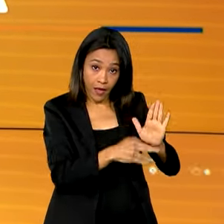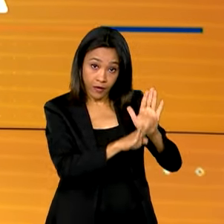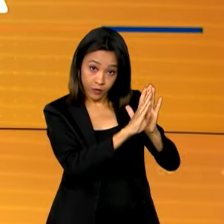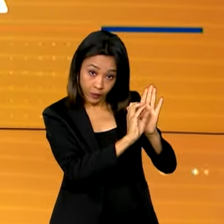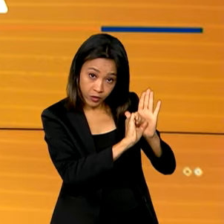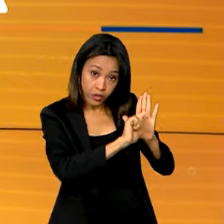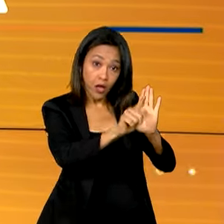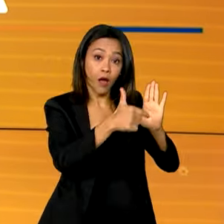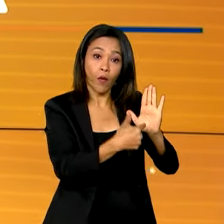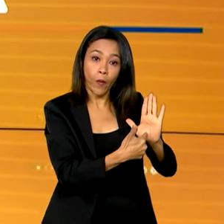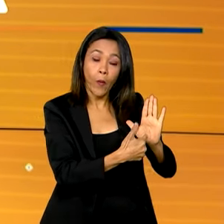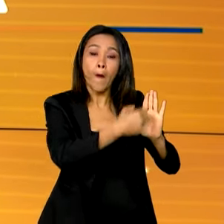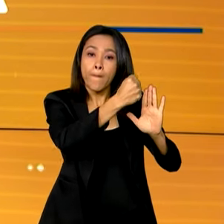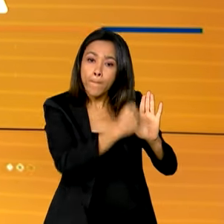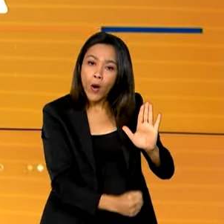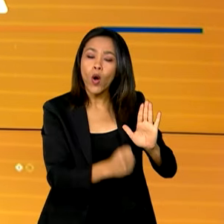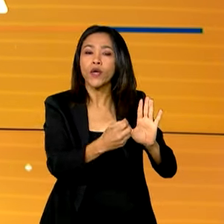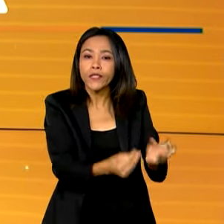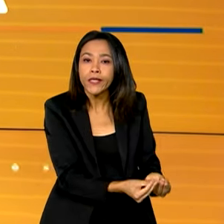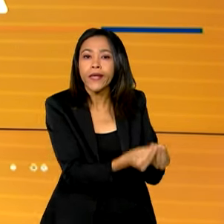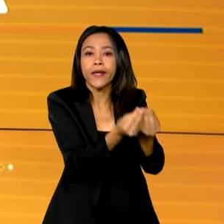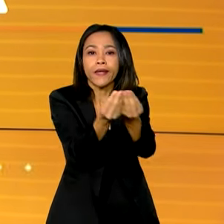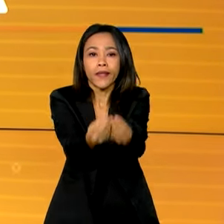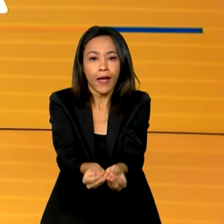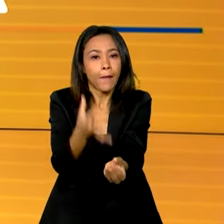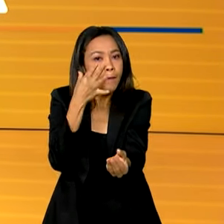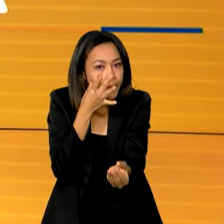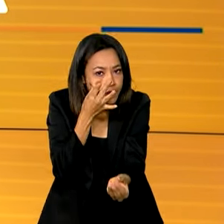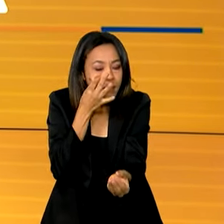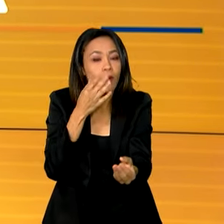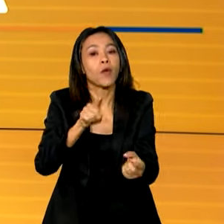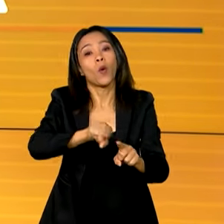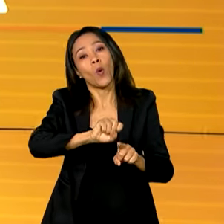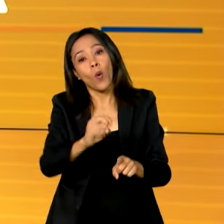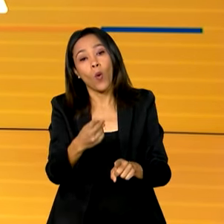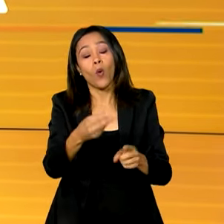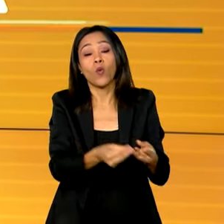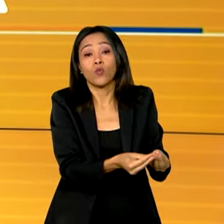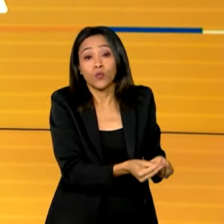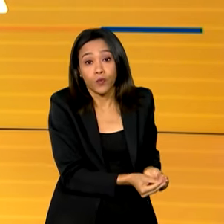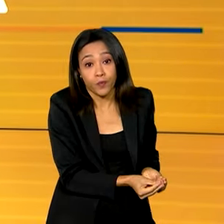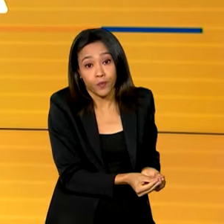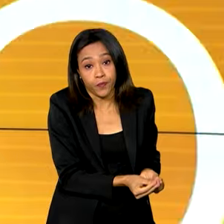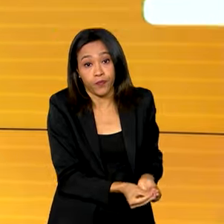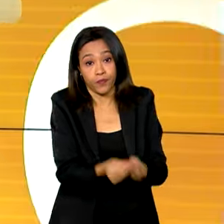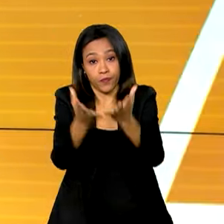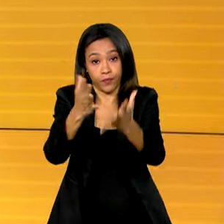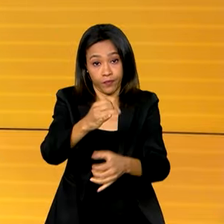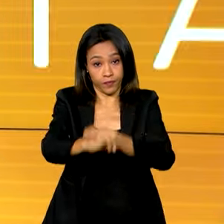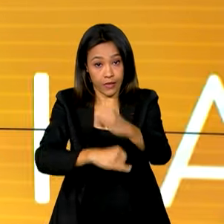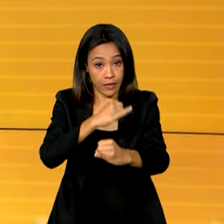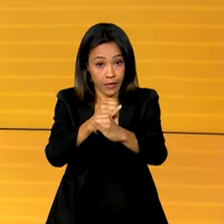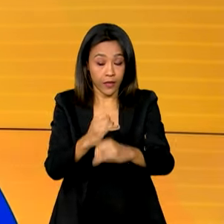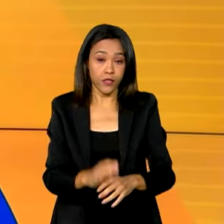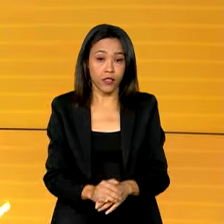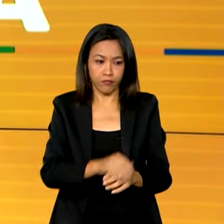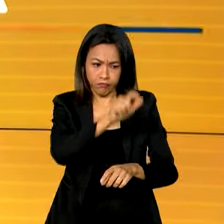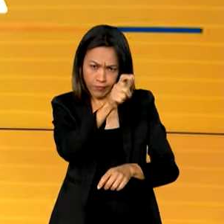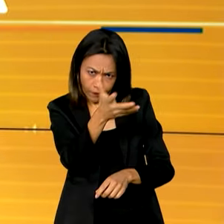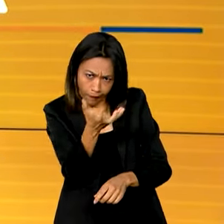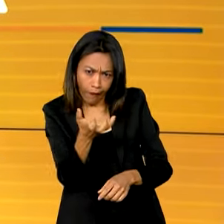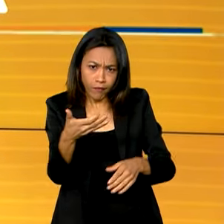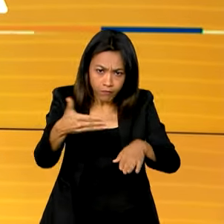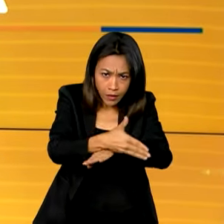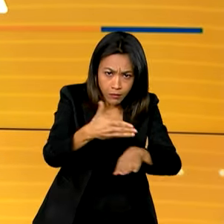fazer a entrega presencialmente ou encaminhar a documentação por meio virtual. Para os interessados em